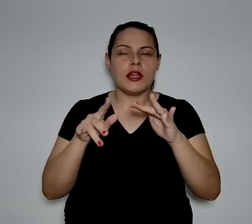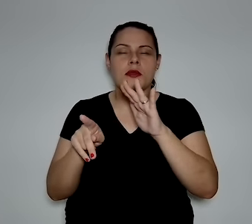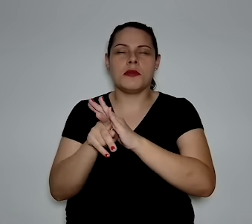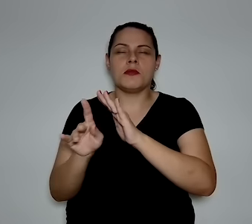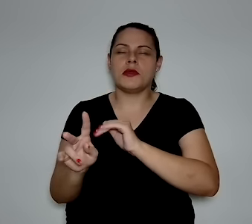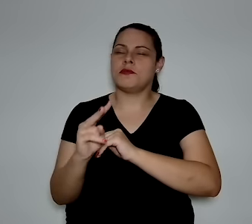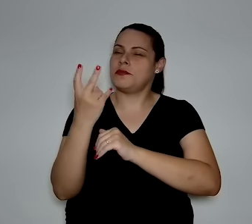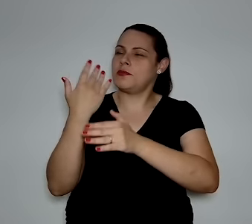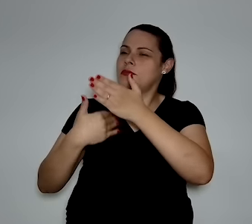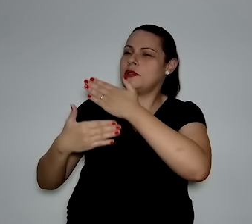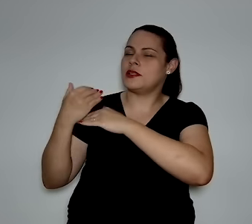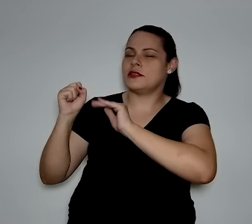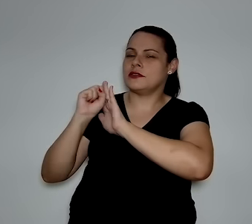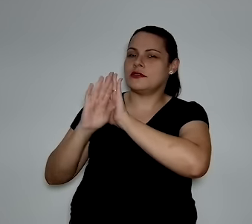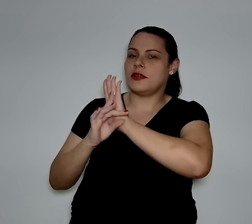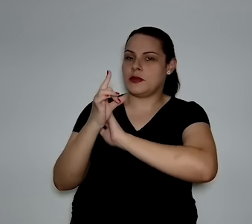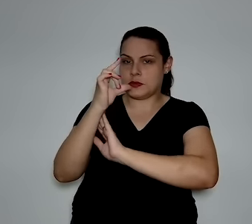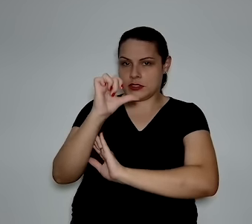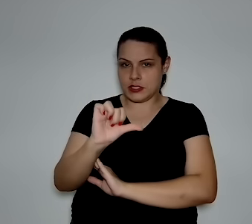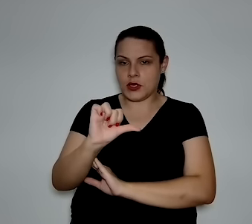para o século XIX,